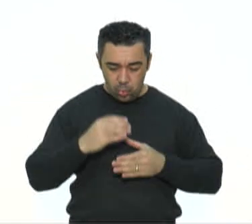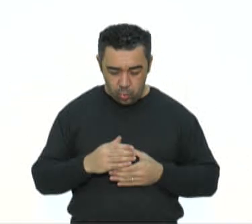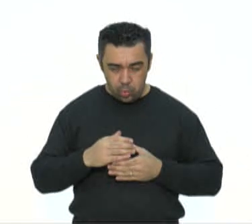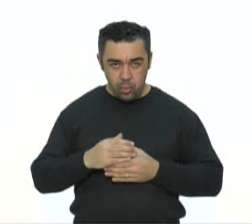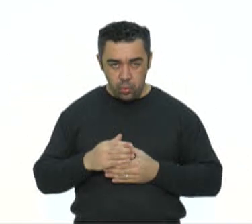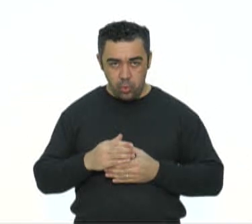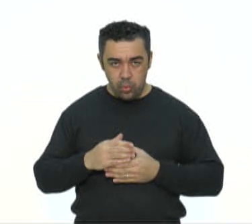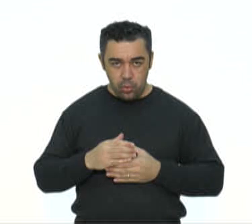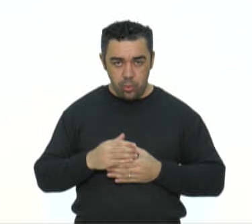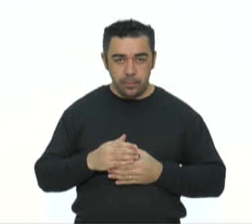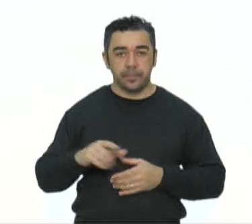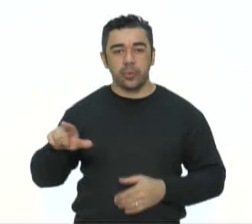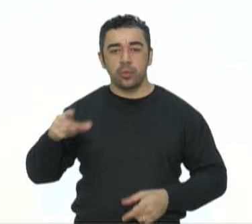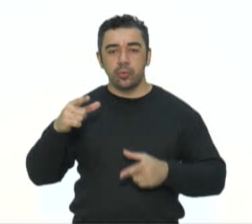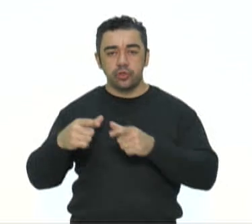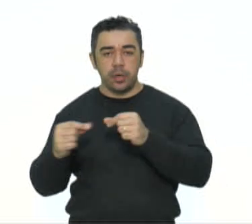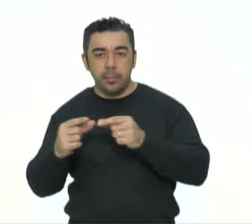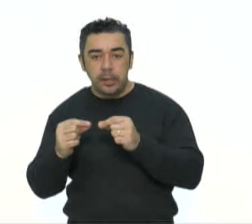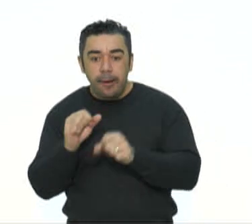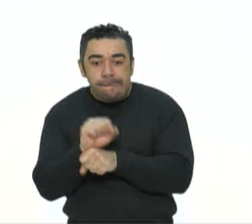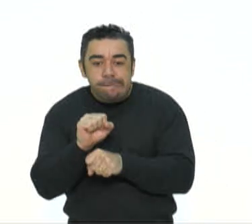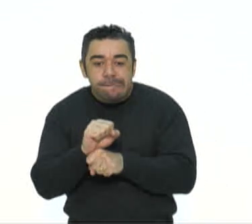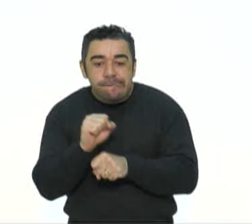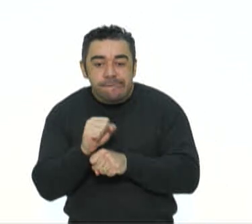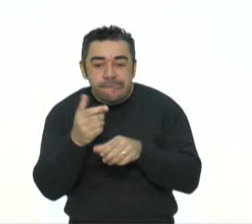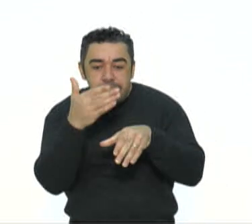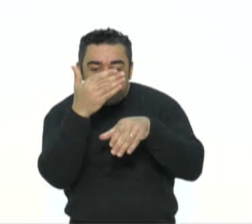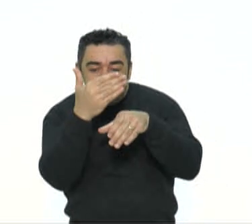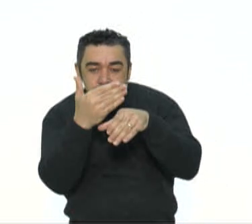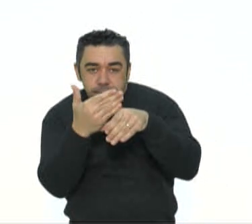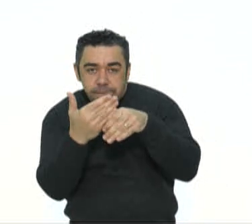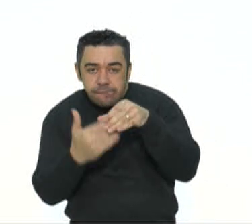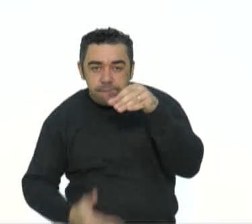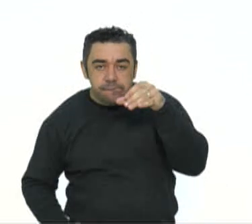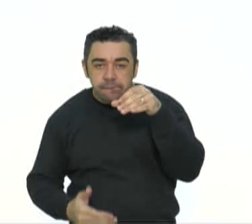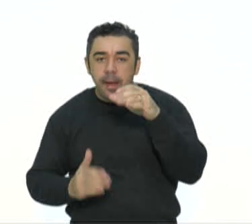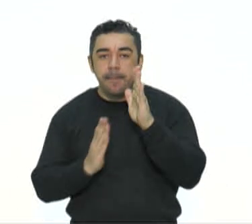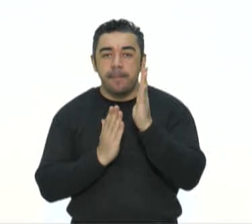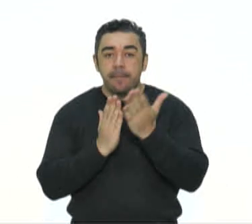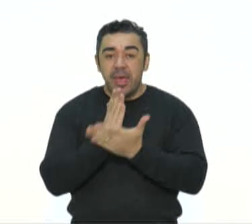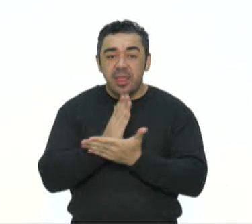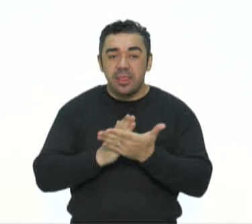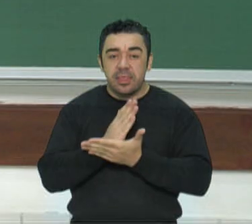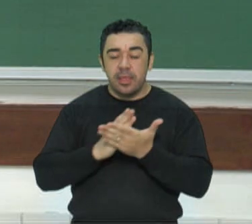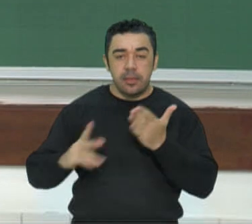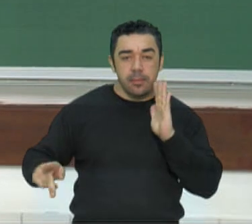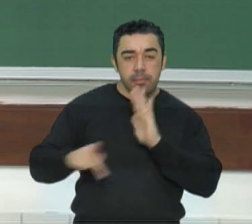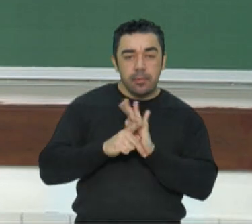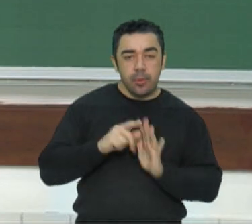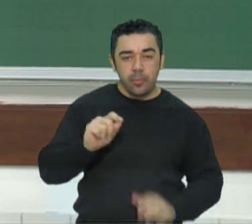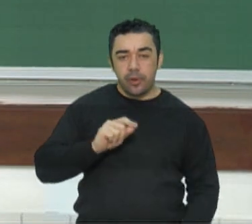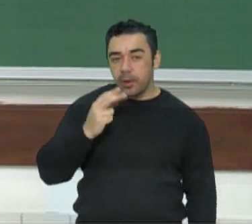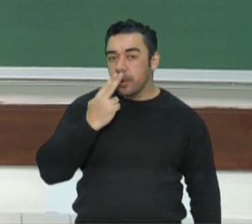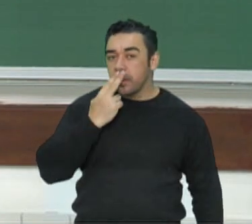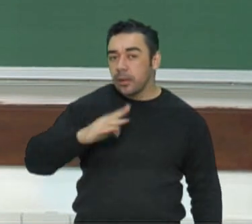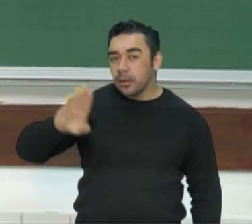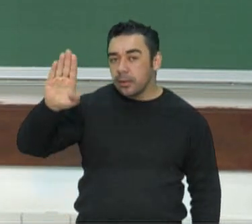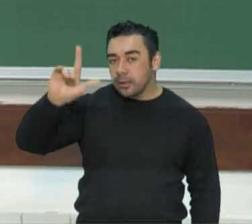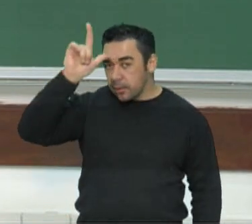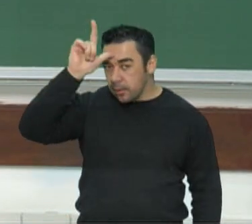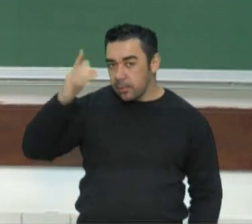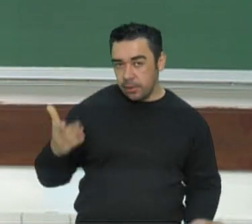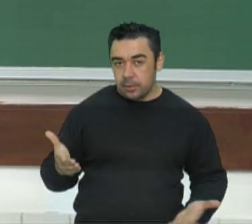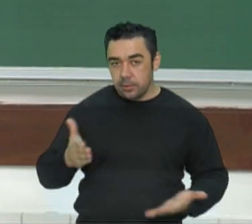parte, está até babando, esperando, e metade do planeta está ficando somente com o Hitler. Então, eles estão